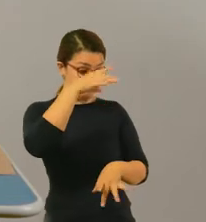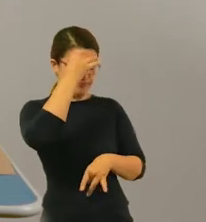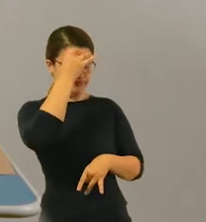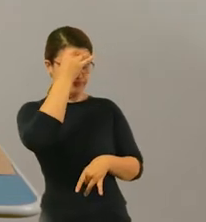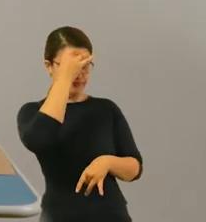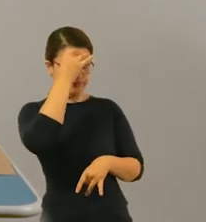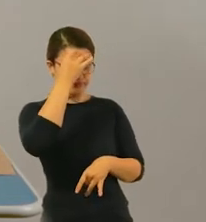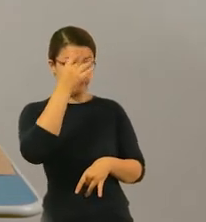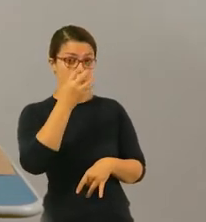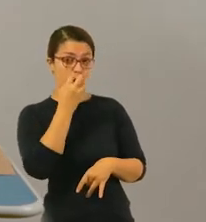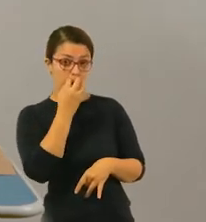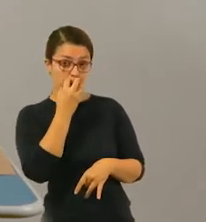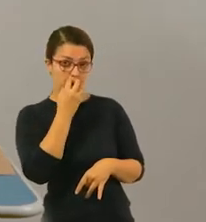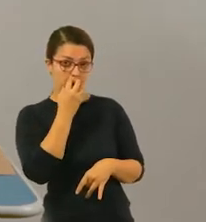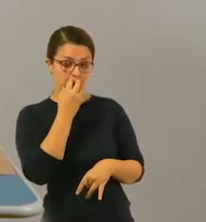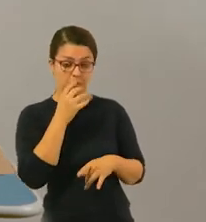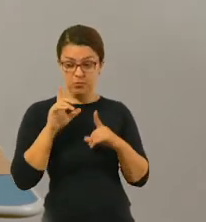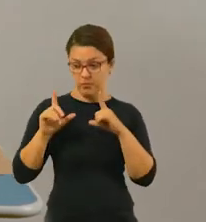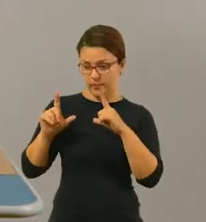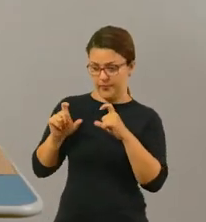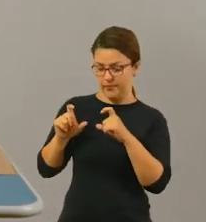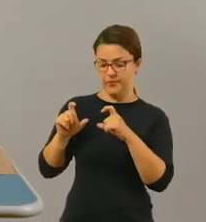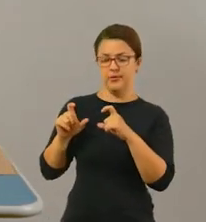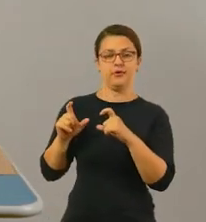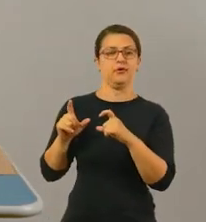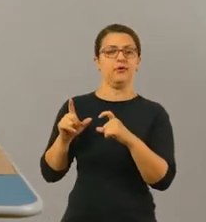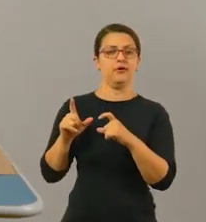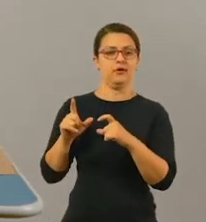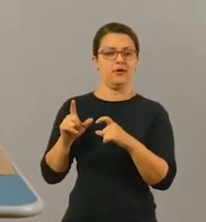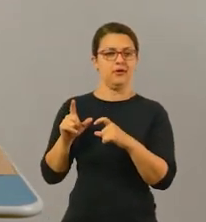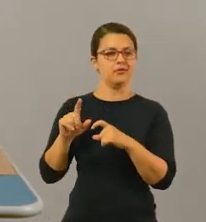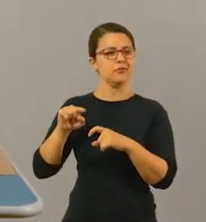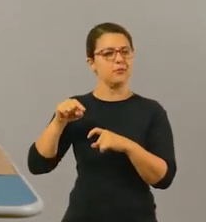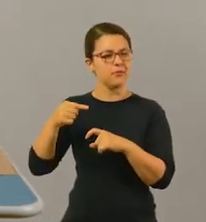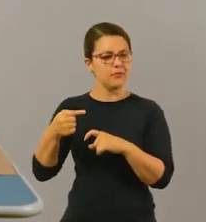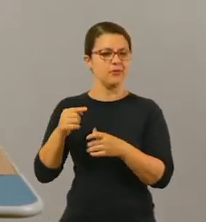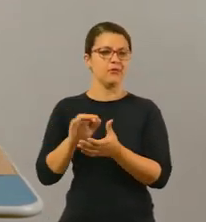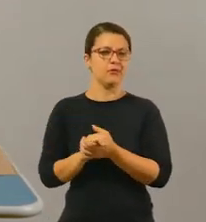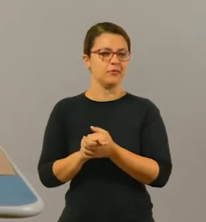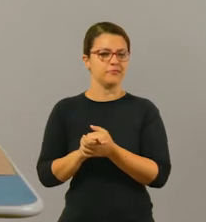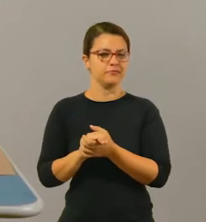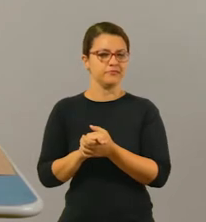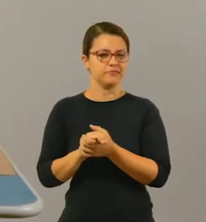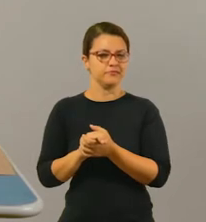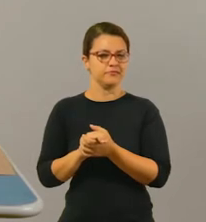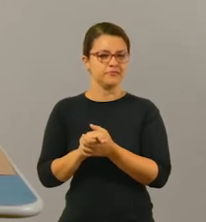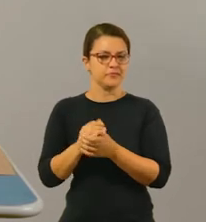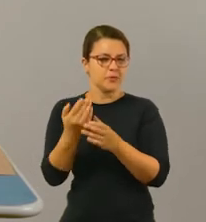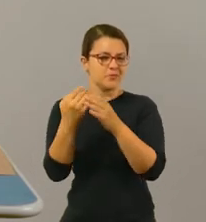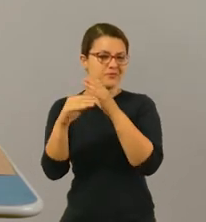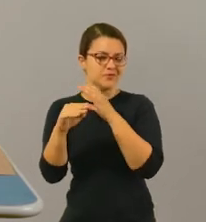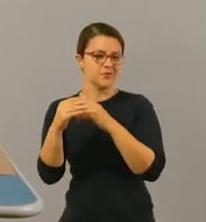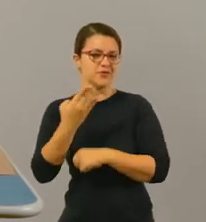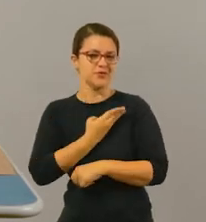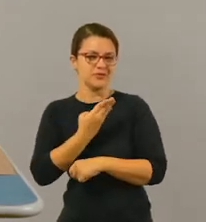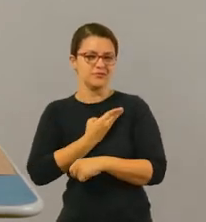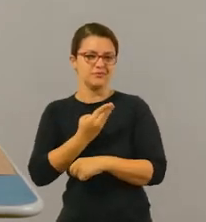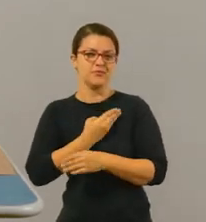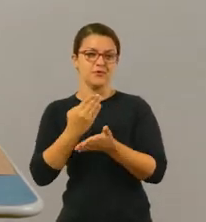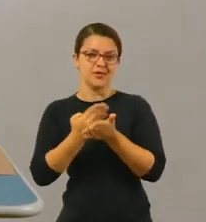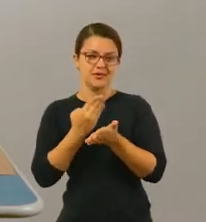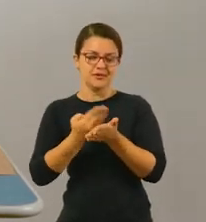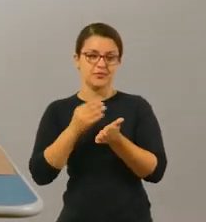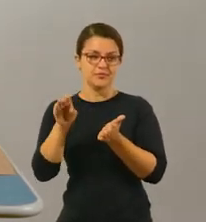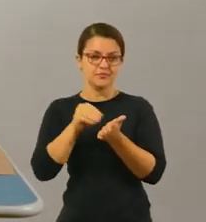imitando um cachorro, tá bom? Registrou? Compartilha com seus colegas ou deixa guardadinho no seu caderno. Fez o desafio?